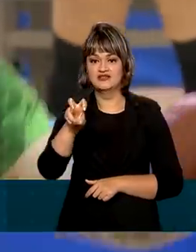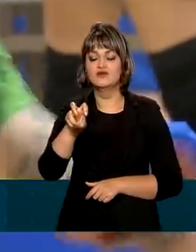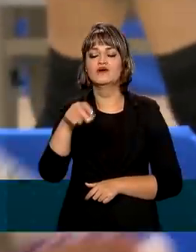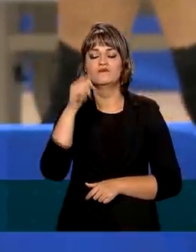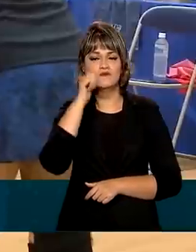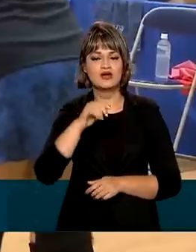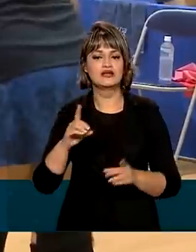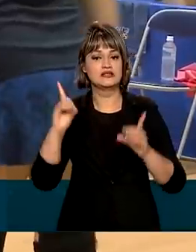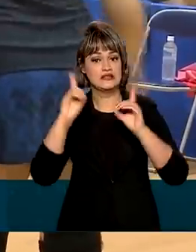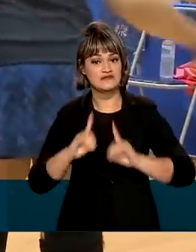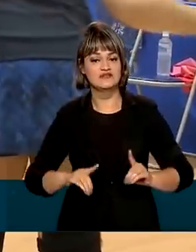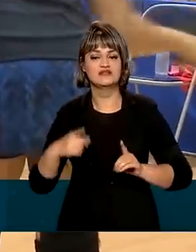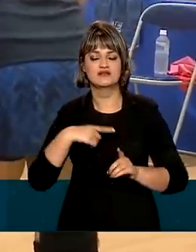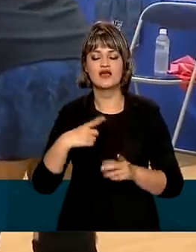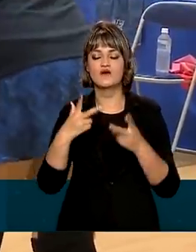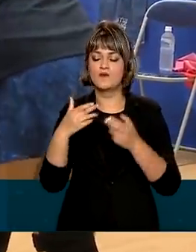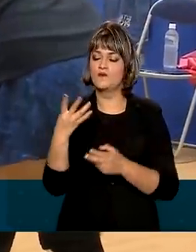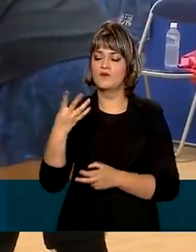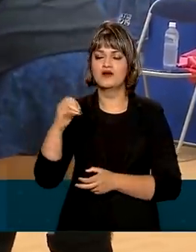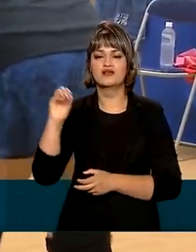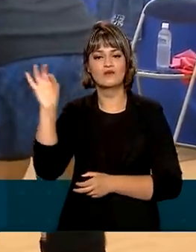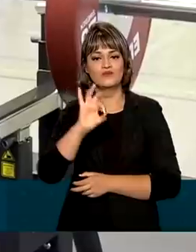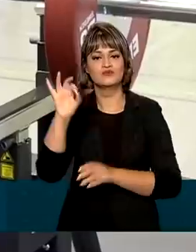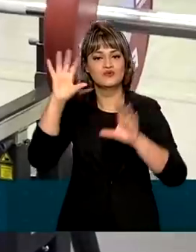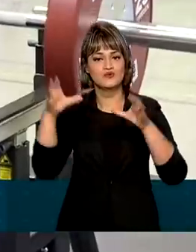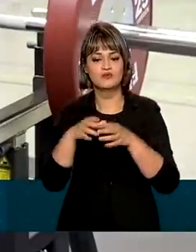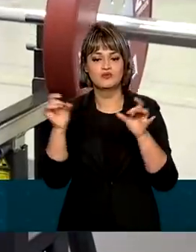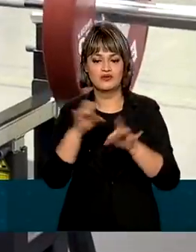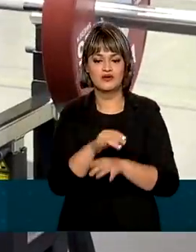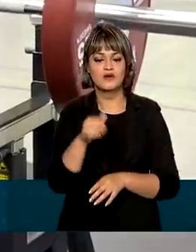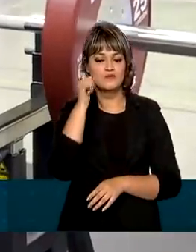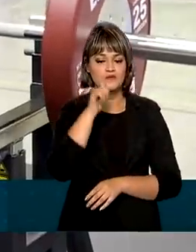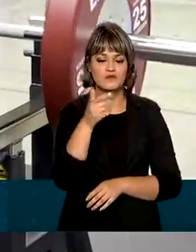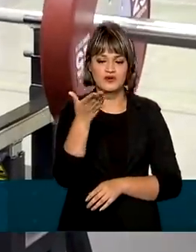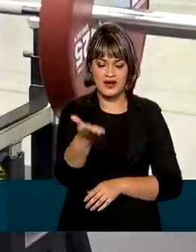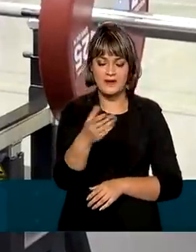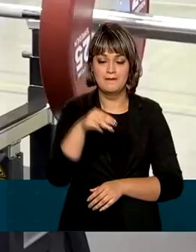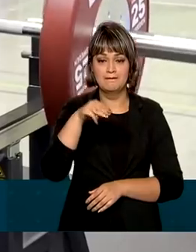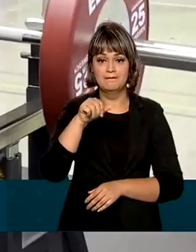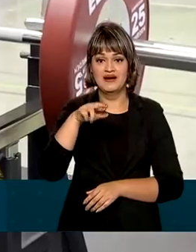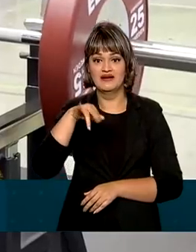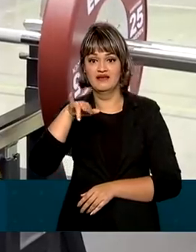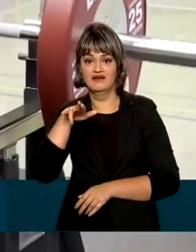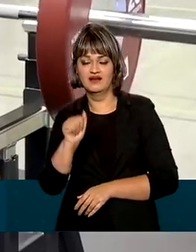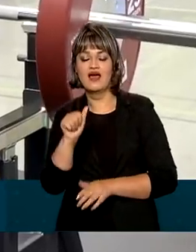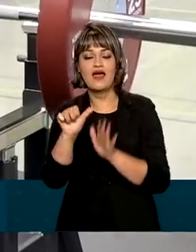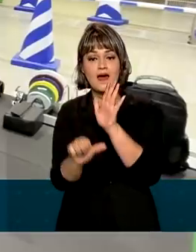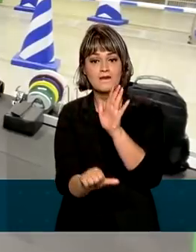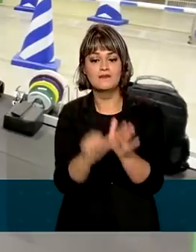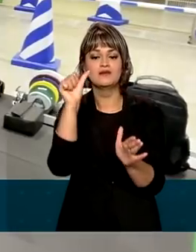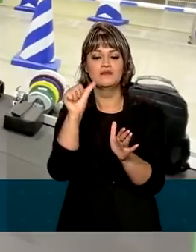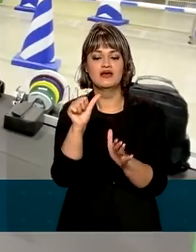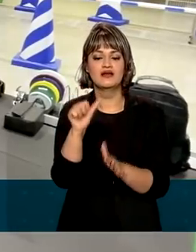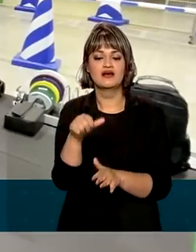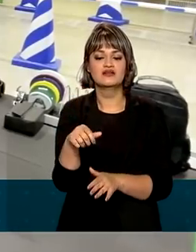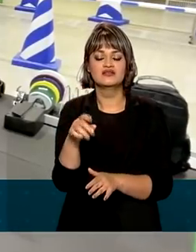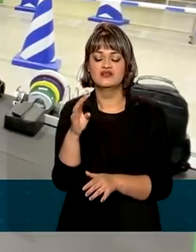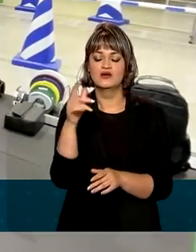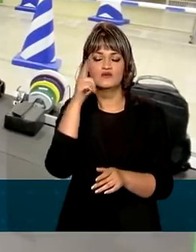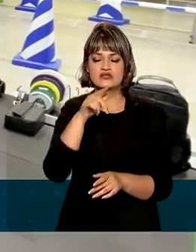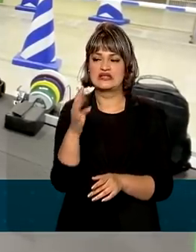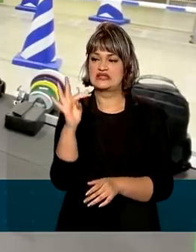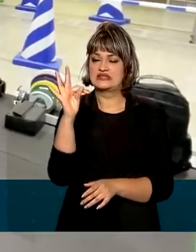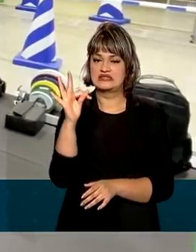deficiência representam 40% da equipe nacional. Mariana Dandreia é a primeira do ranking da categoria até 73